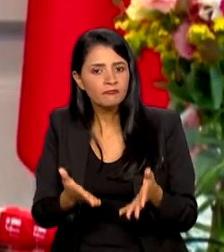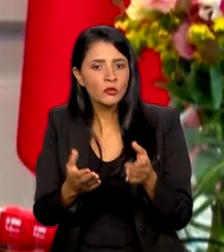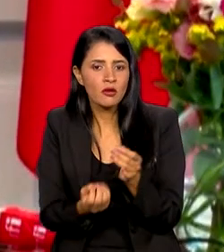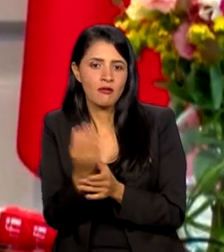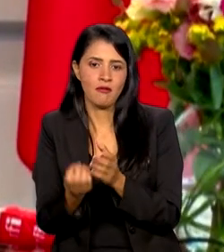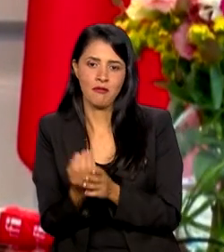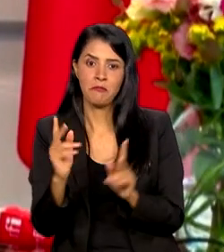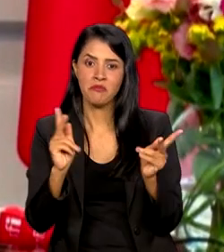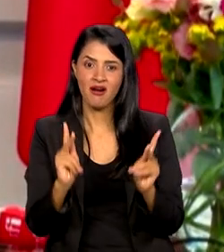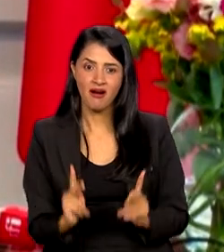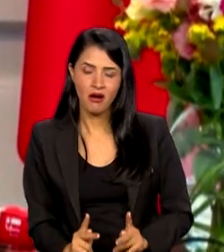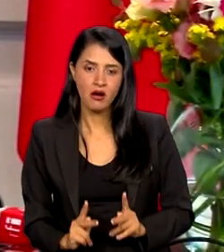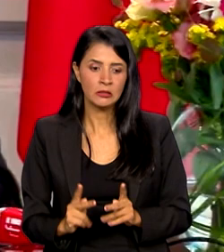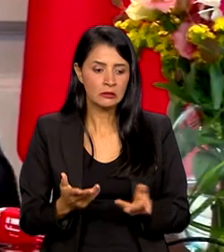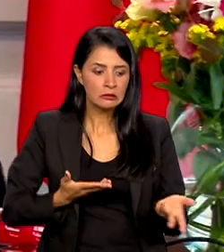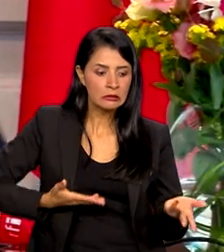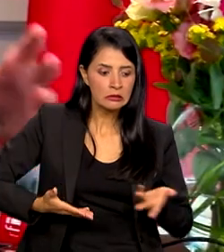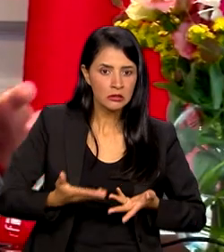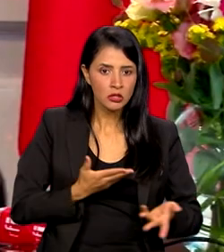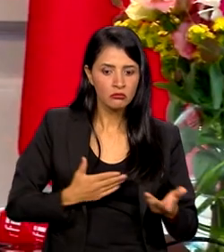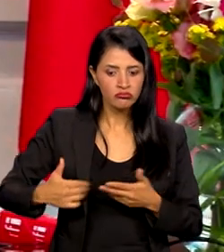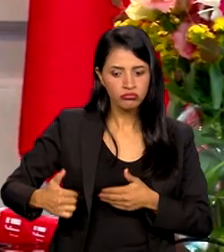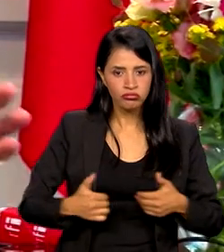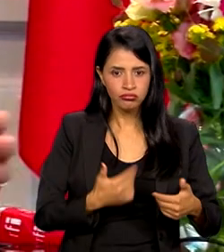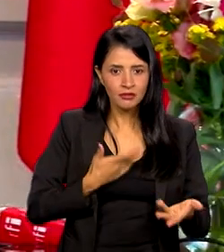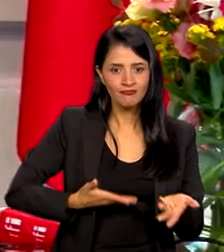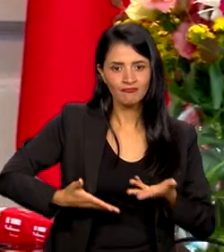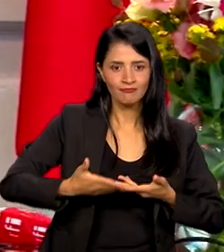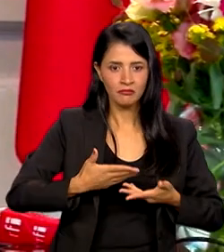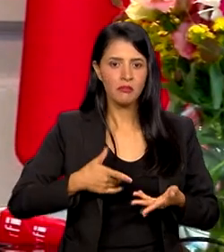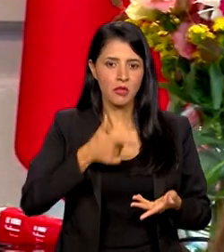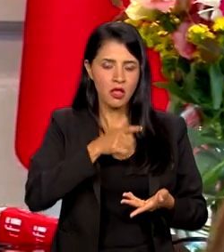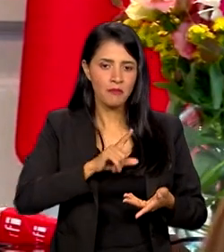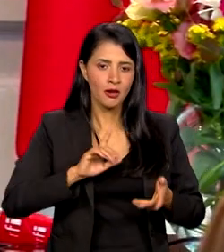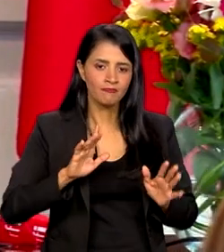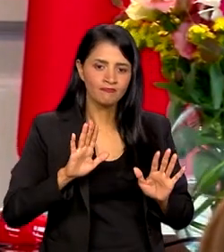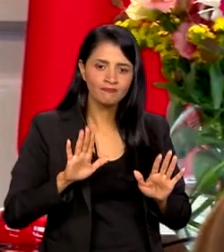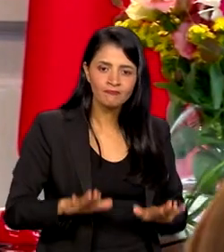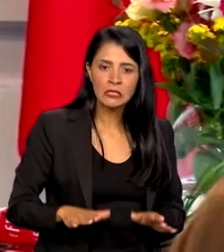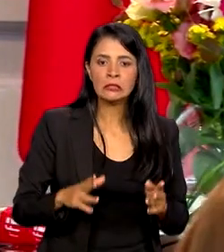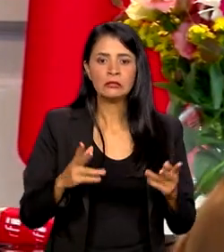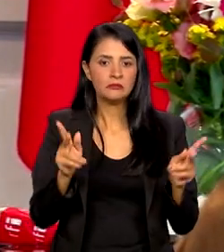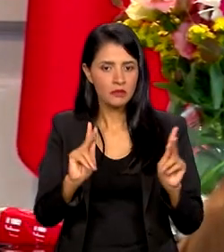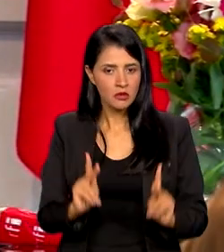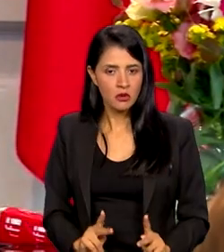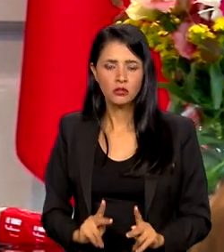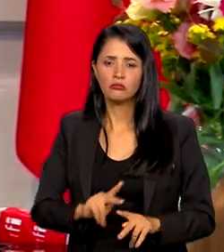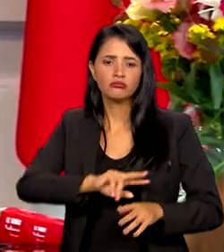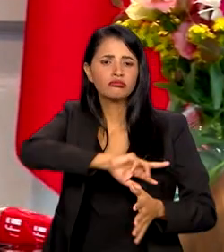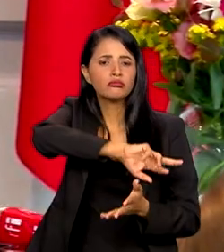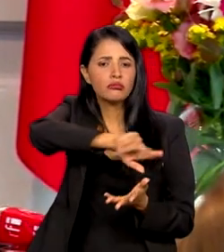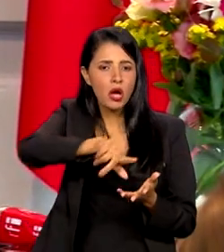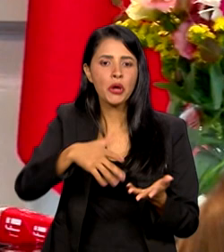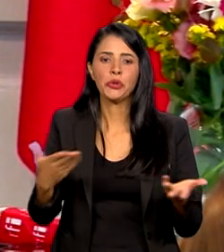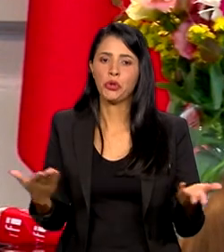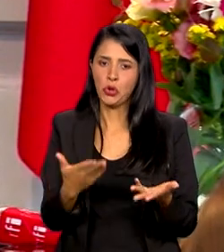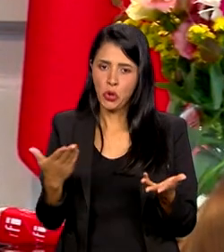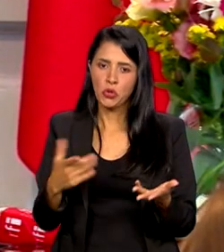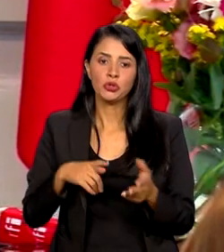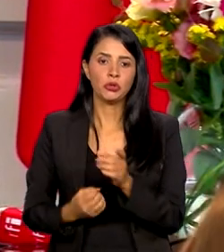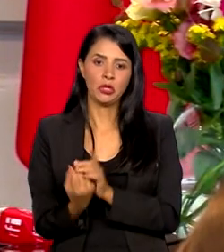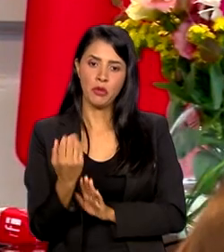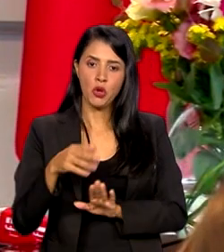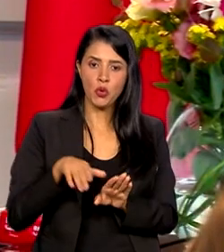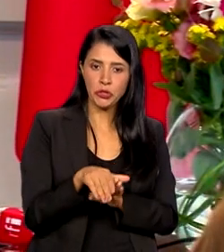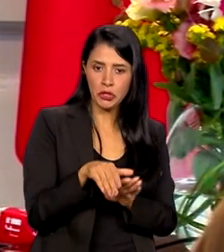mediação de conflitos. Então, há uma série de ações hoje. O Ministério da Educação criou orientações para as escolas, uma